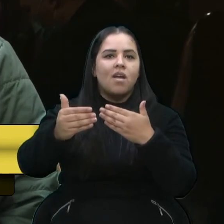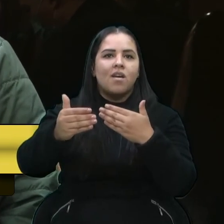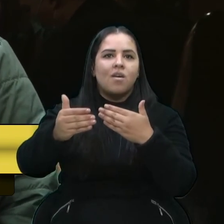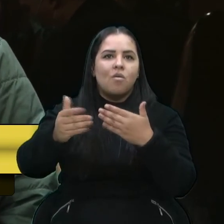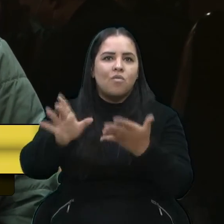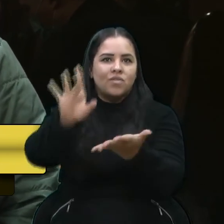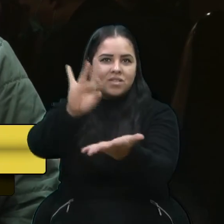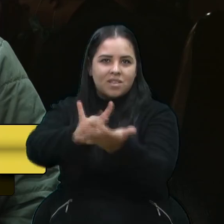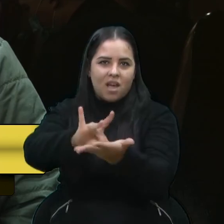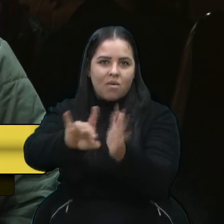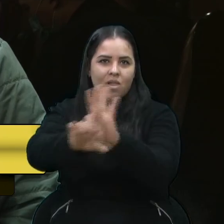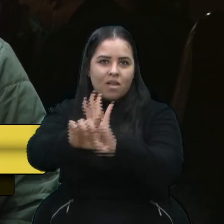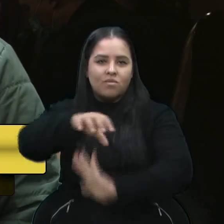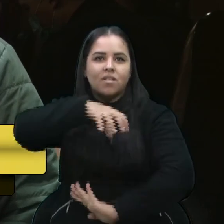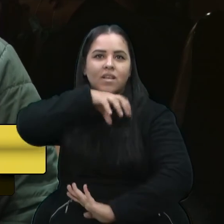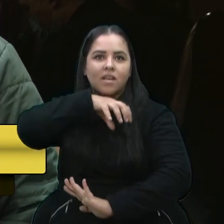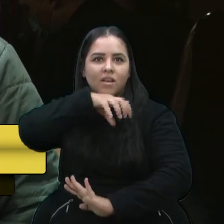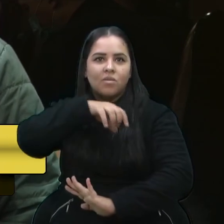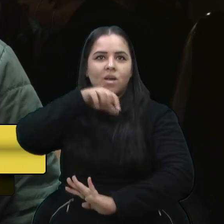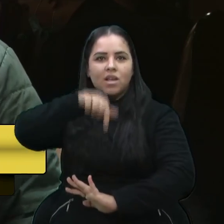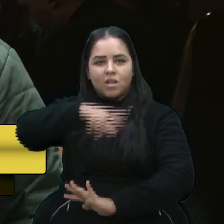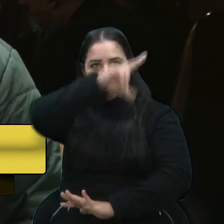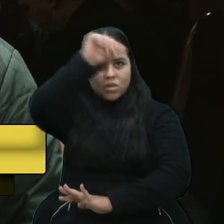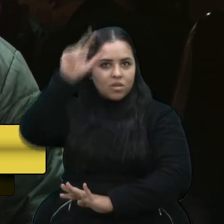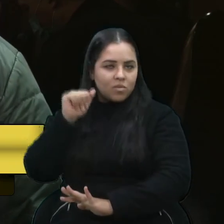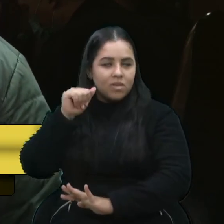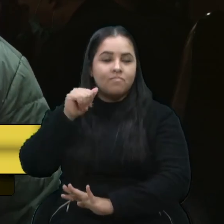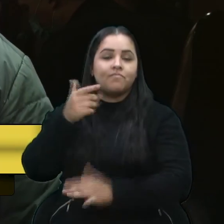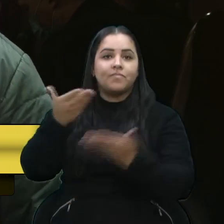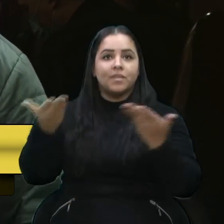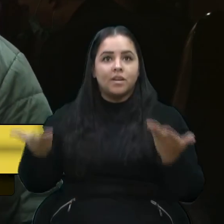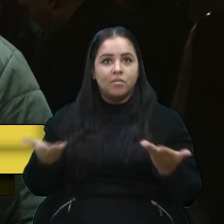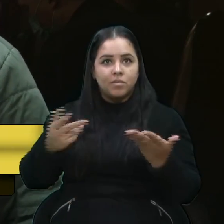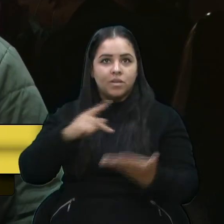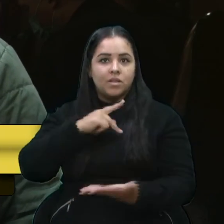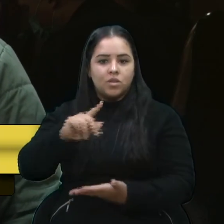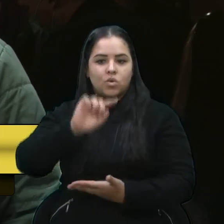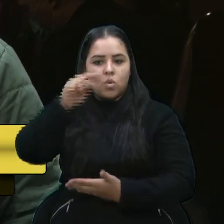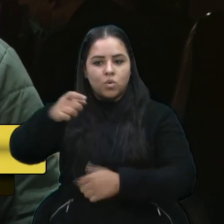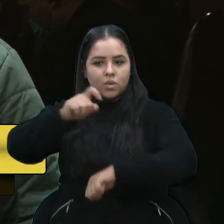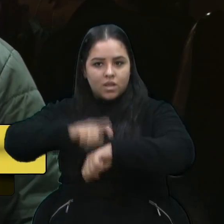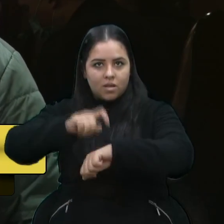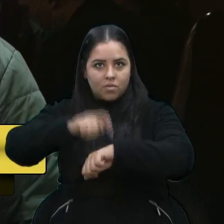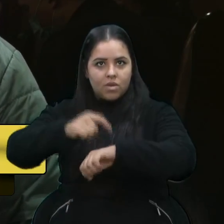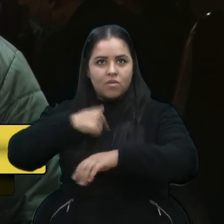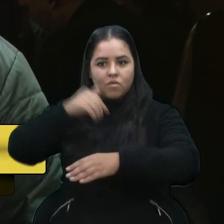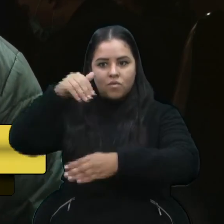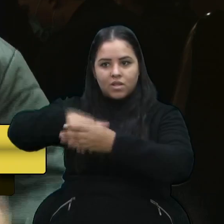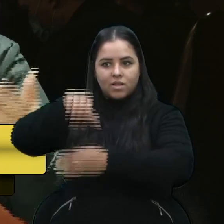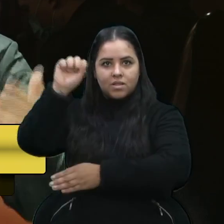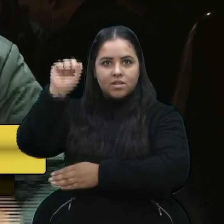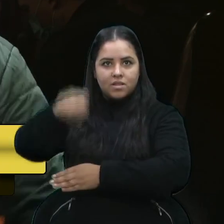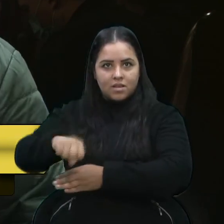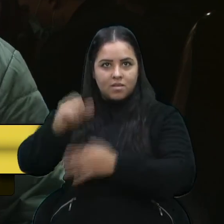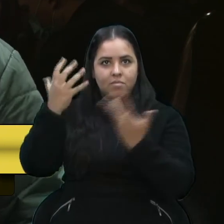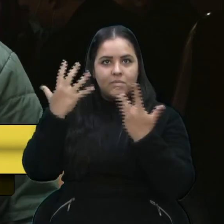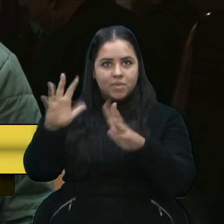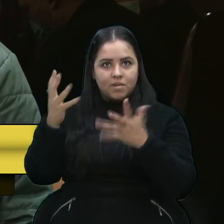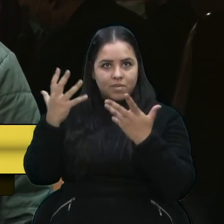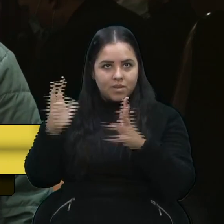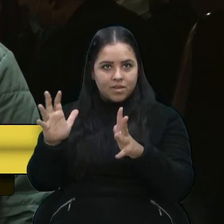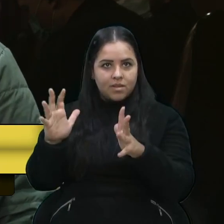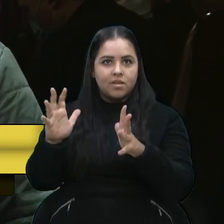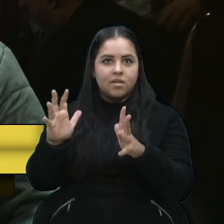tanto necessitamos aqui no nosso município. Então, presidente, na hora oportuna, quero dizer que voto favorável e parabenizo aí